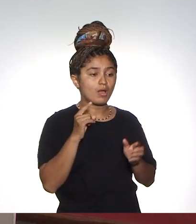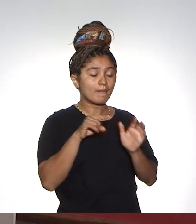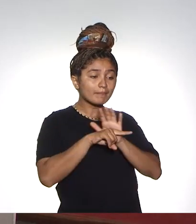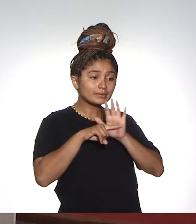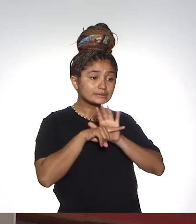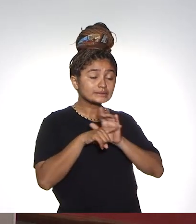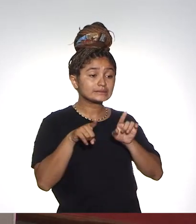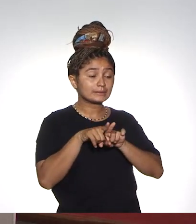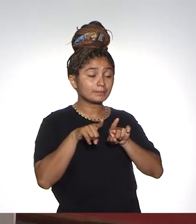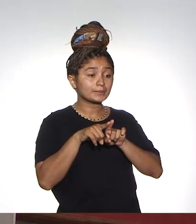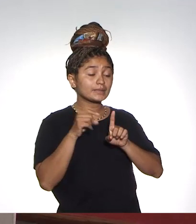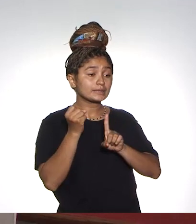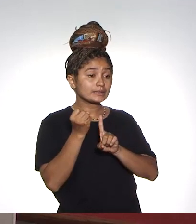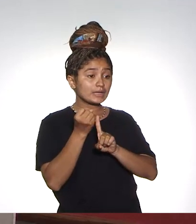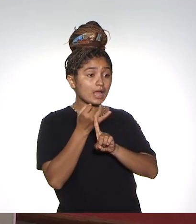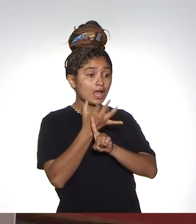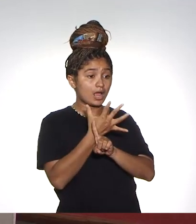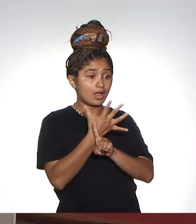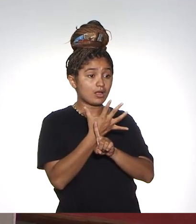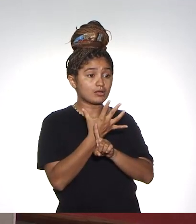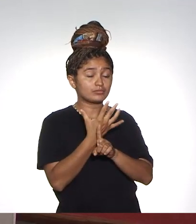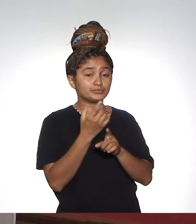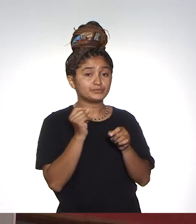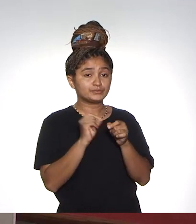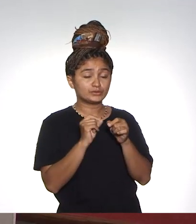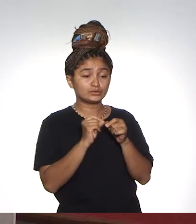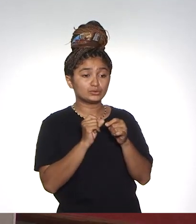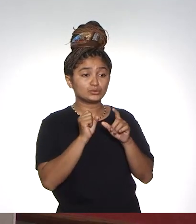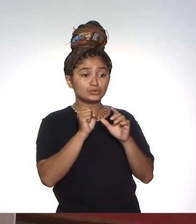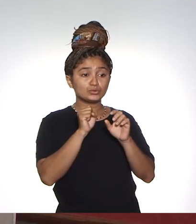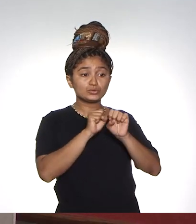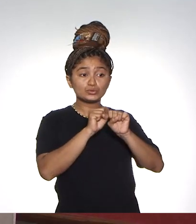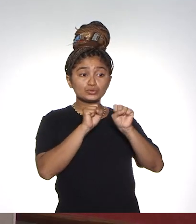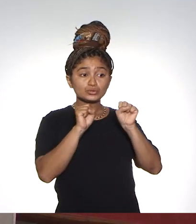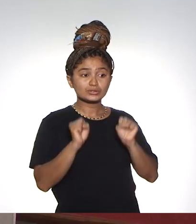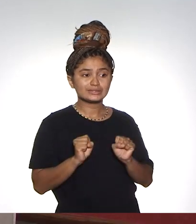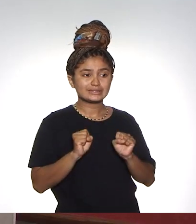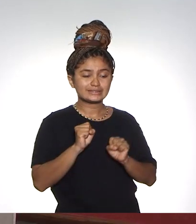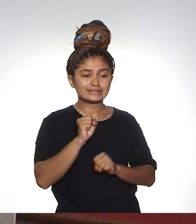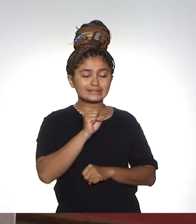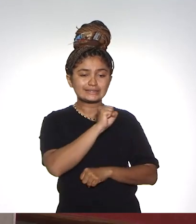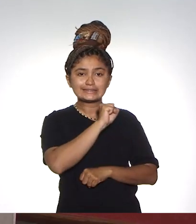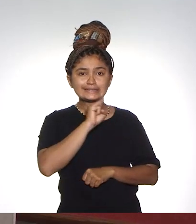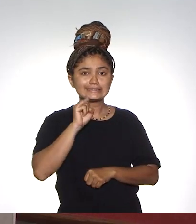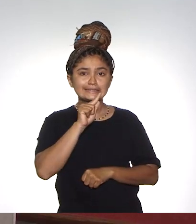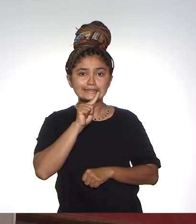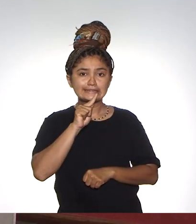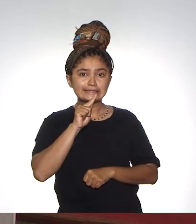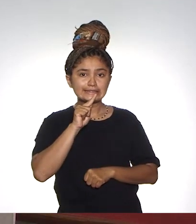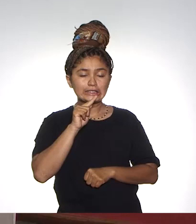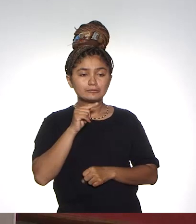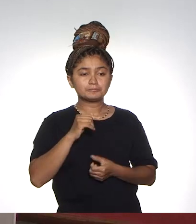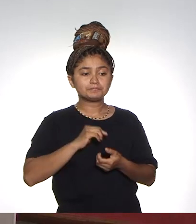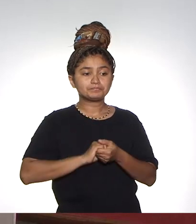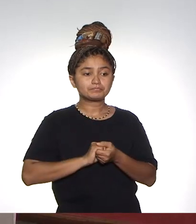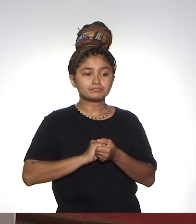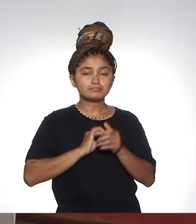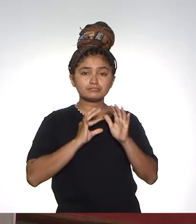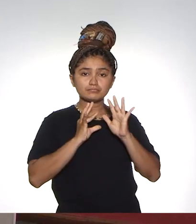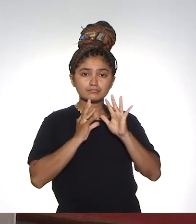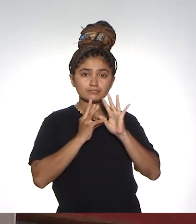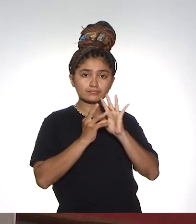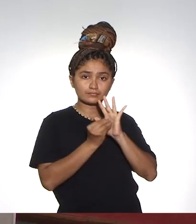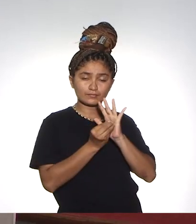em relação à pesquisa e também à extensão com a atualização do nosso sistema, nosso SIG, nosso sistema de gerenciamento.